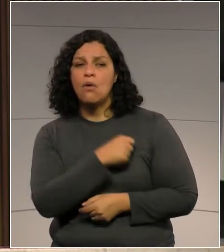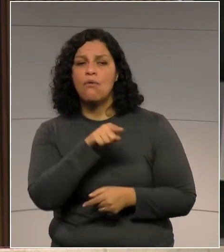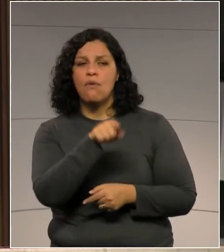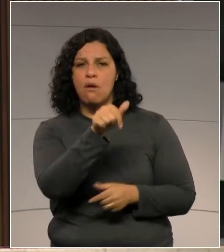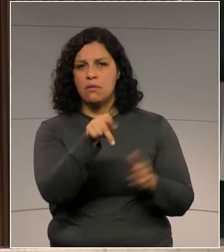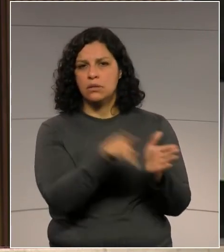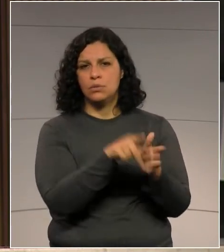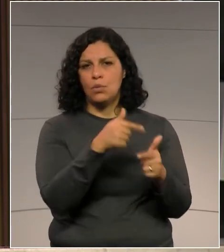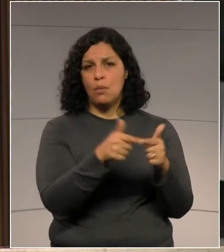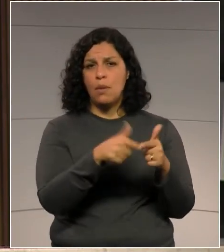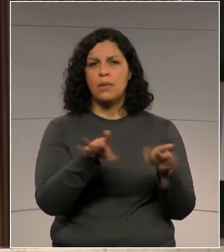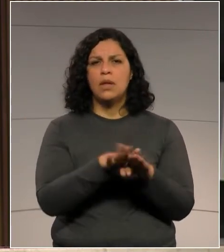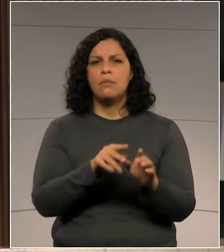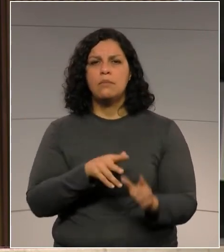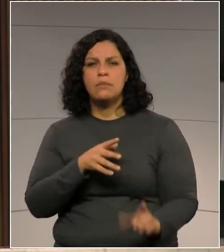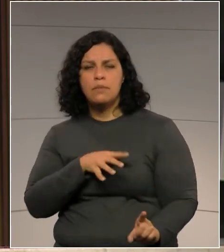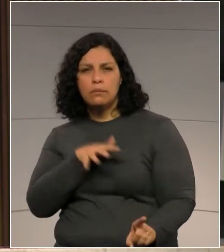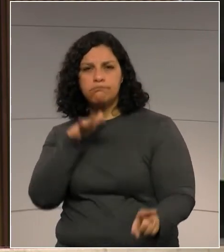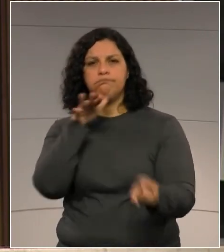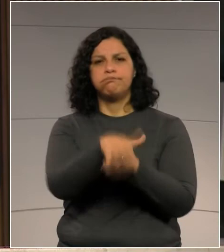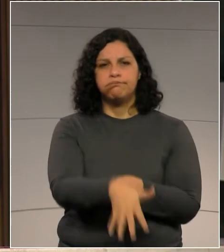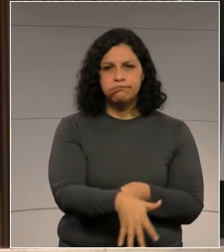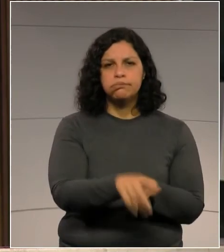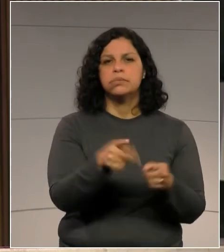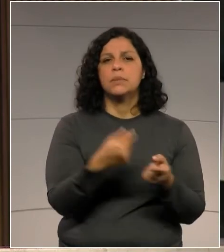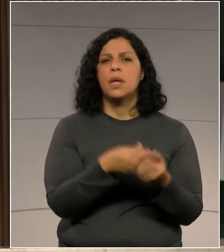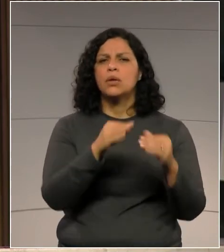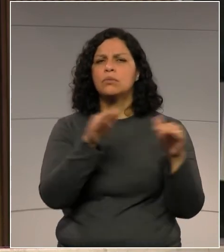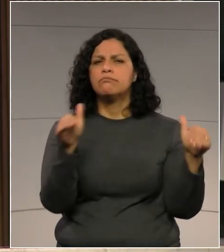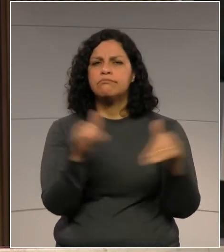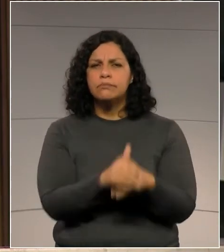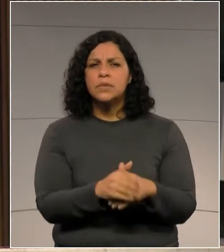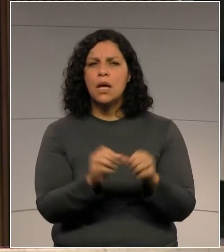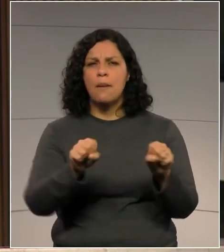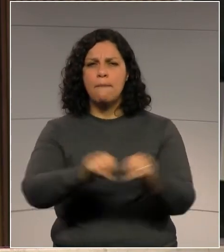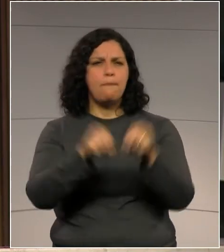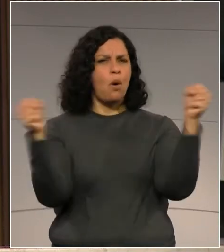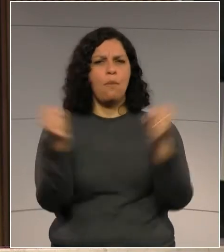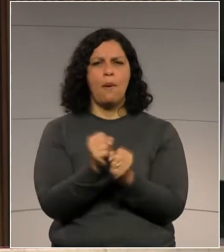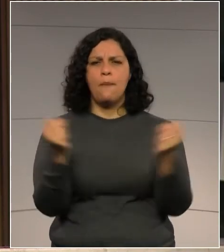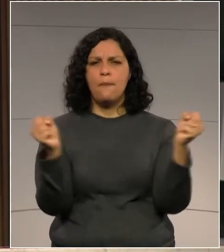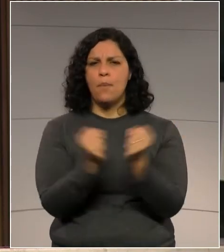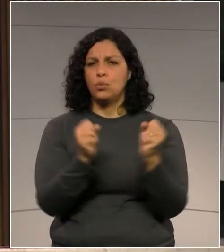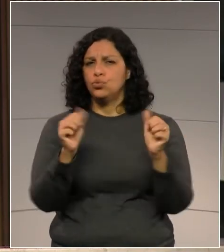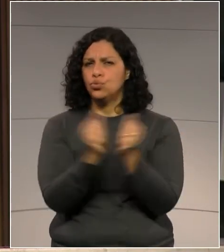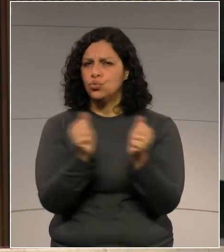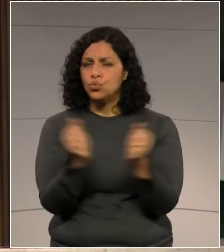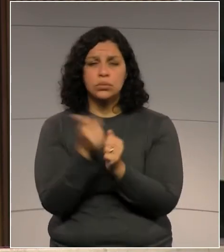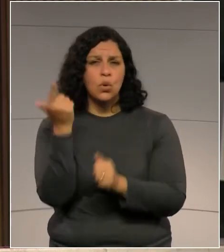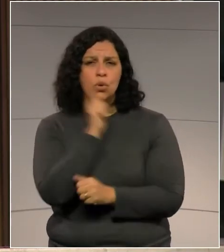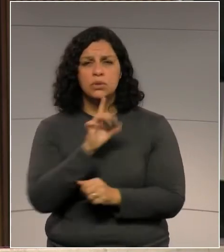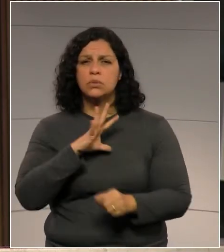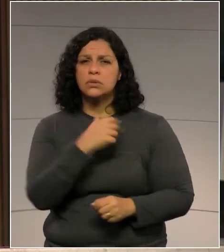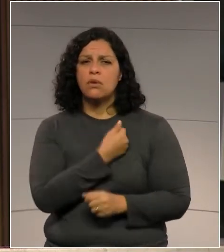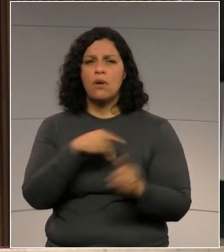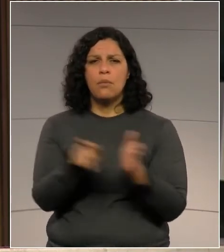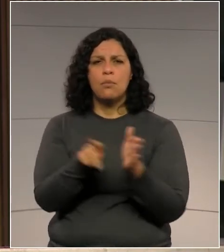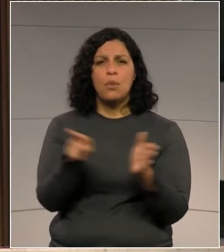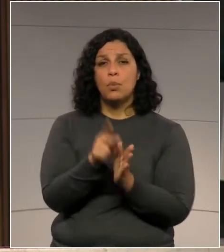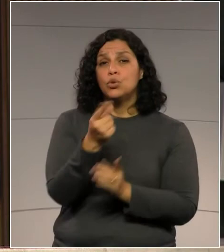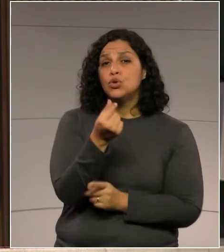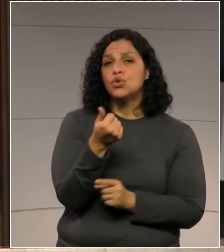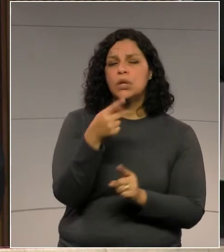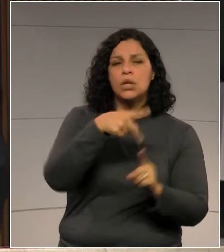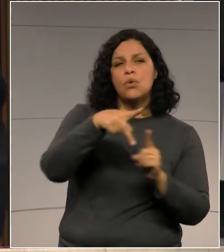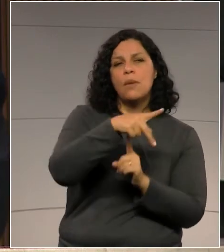debelados, atacados, humilhados, bombardeados. Não conseguiram defender o fundo. O